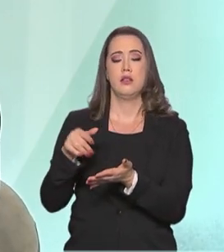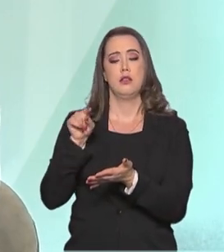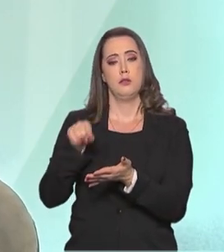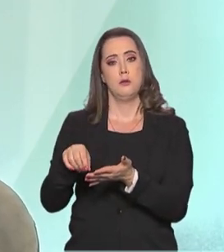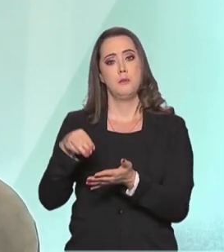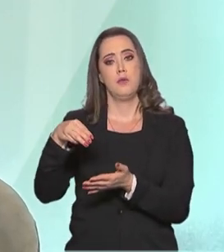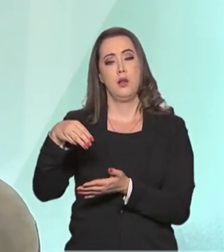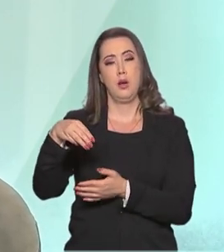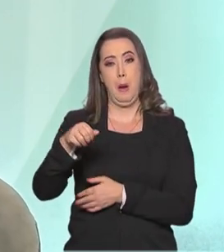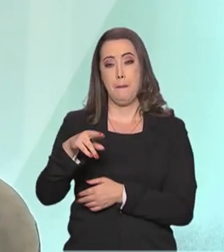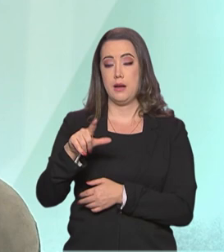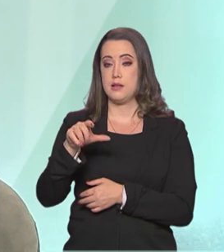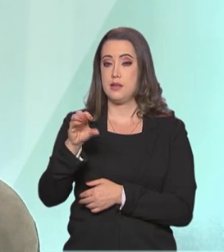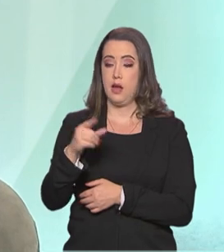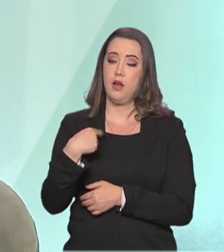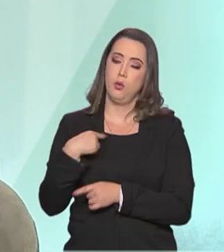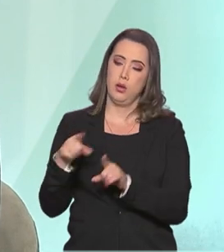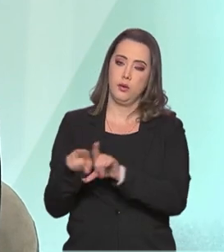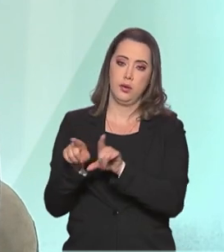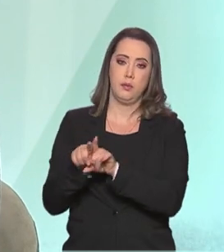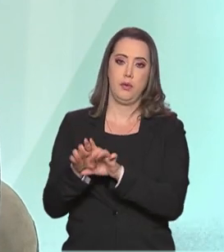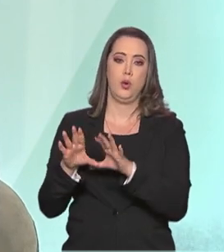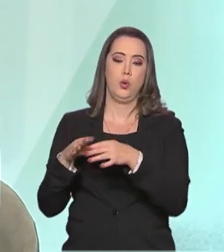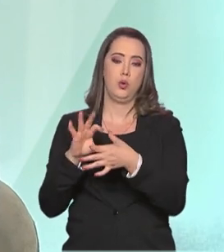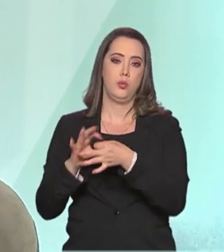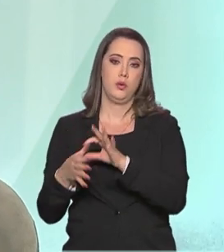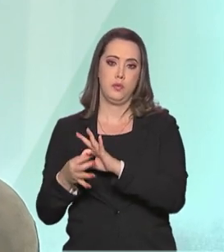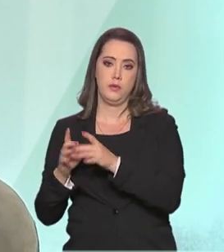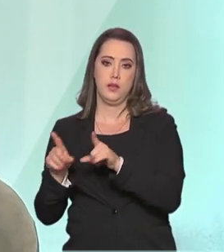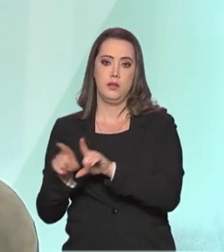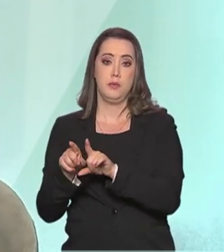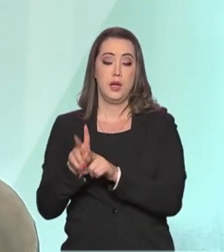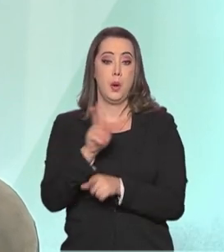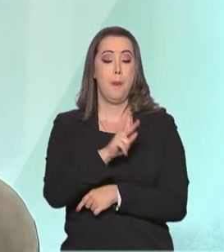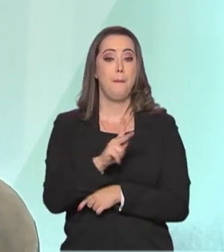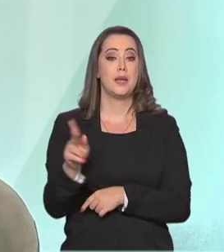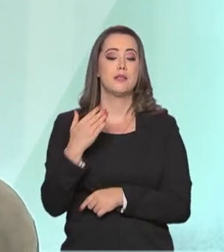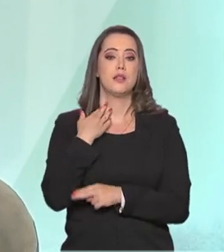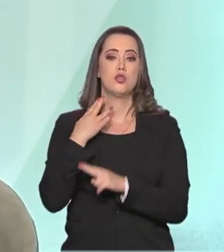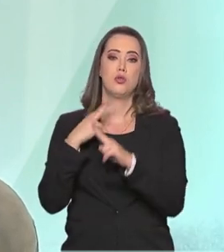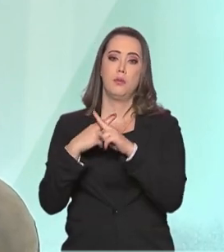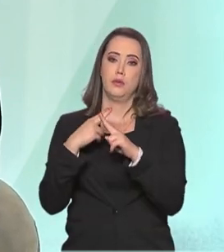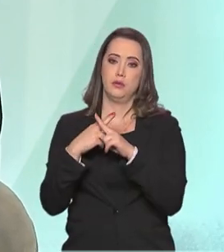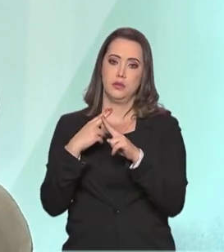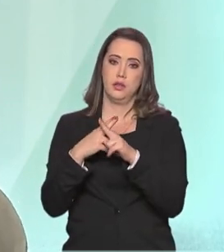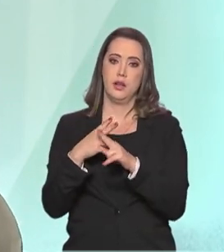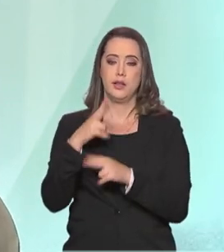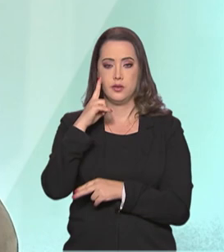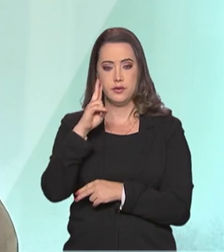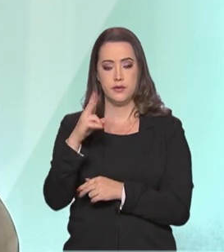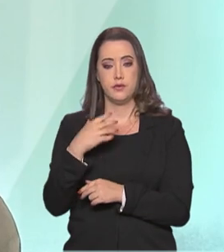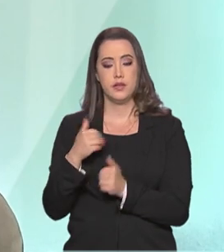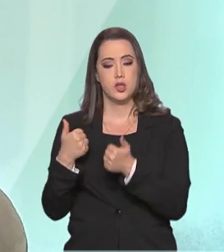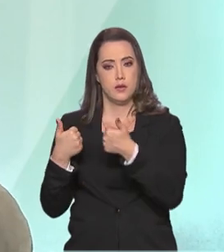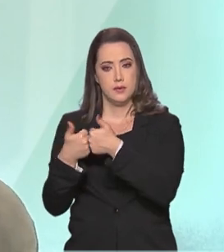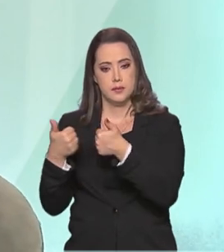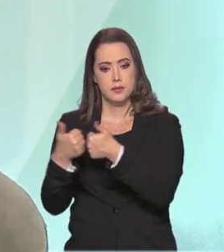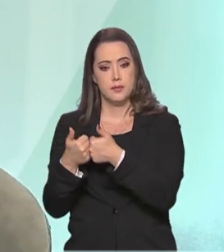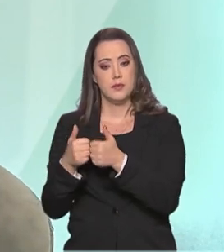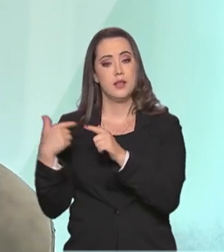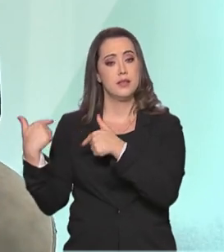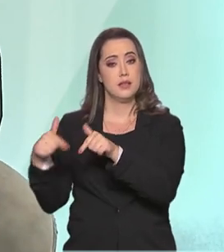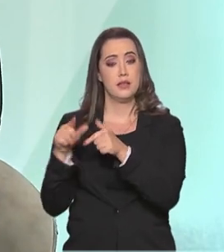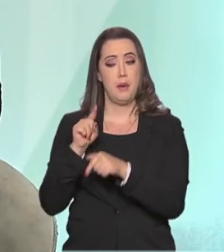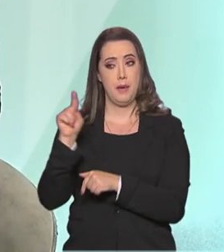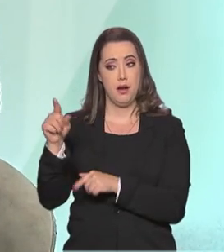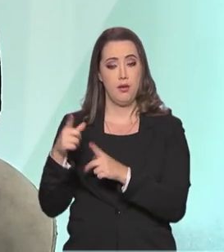diretamente às modalidades olímpicas e o presidente da Caixa Econômica Federal, Pedro Guimarães, também acompanhará a gente nessa missão.